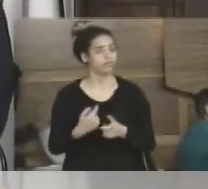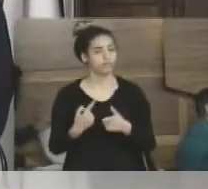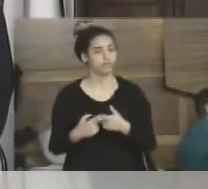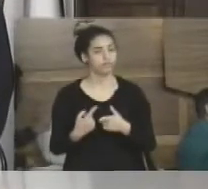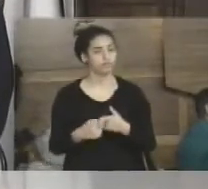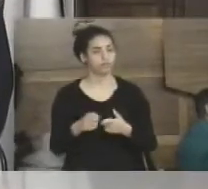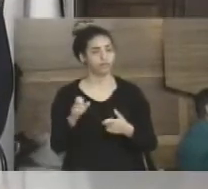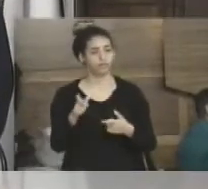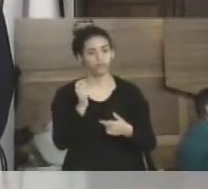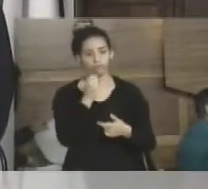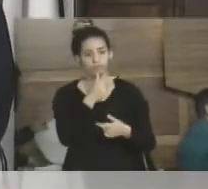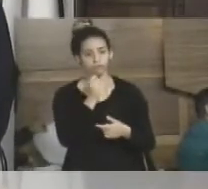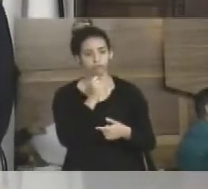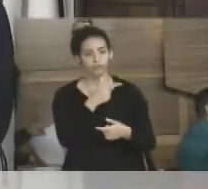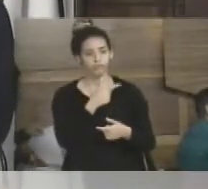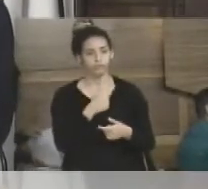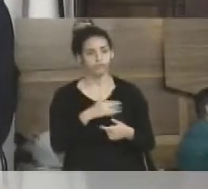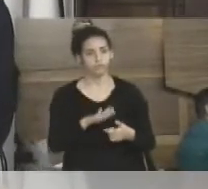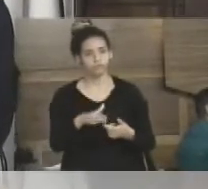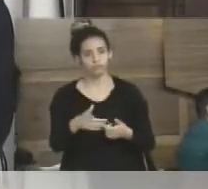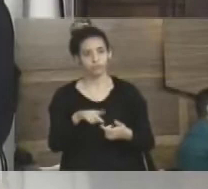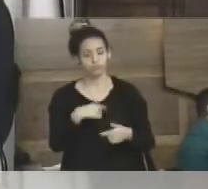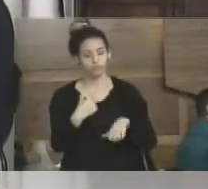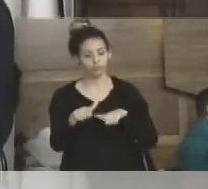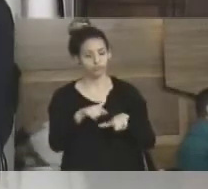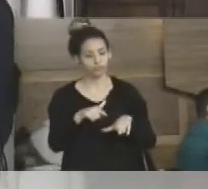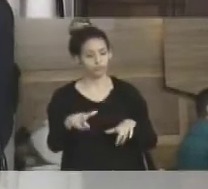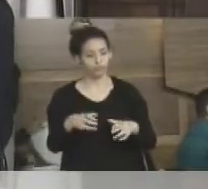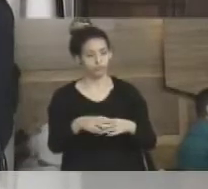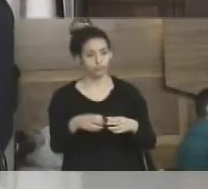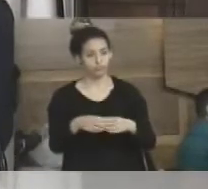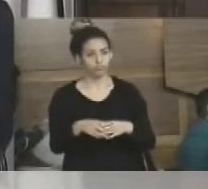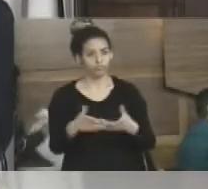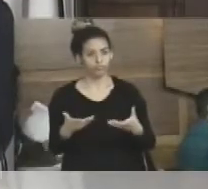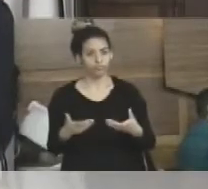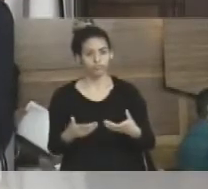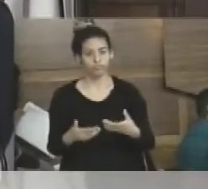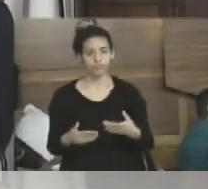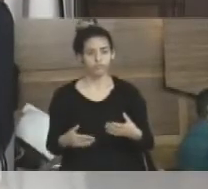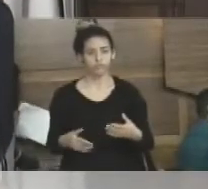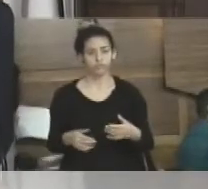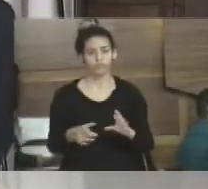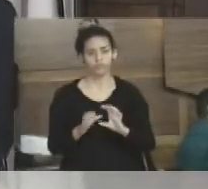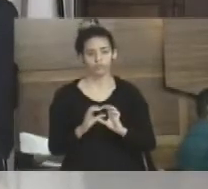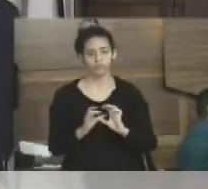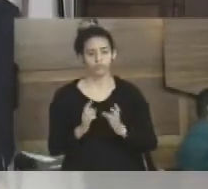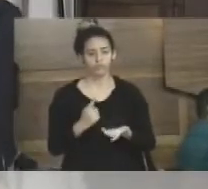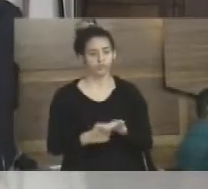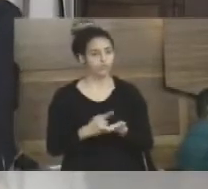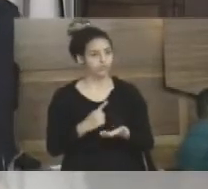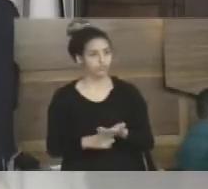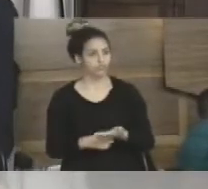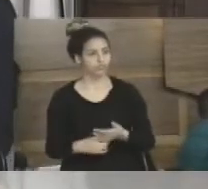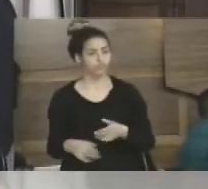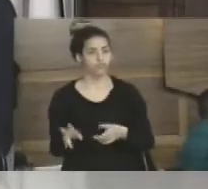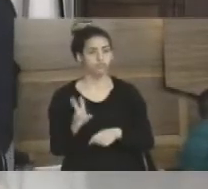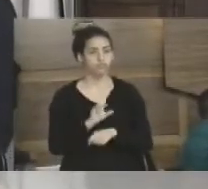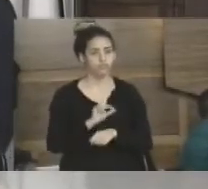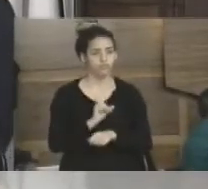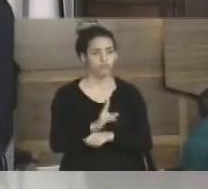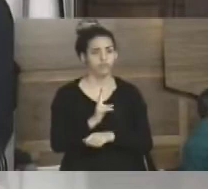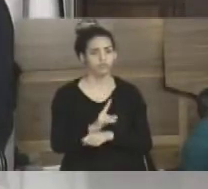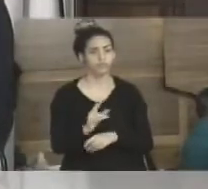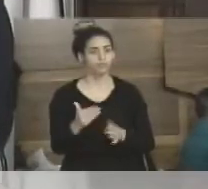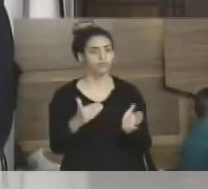porque é piada. Eu acho que, quando a gente trabalha num setor, principalmente no setor de licitação, numa procuradoria,